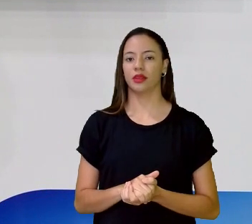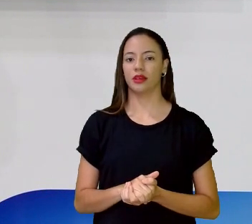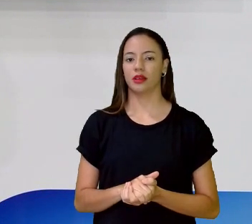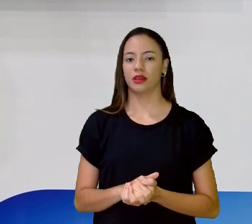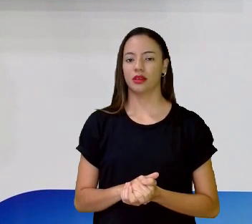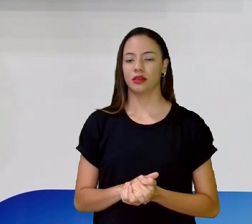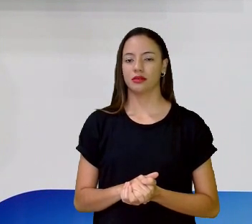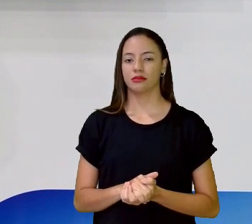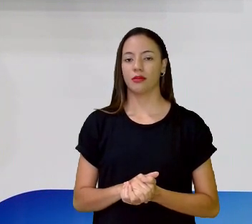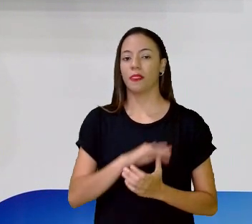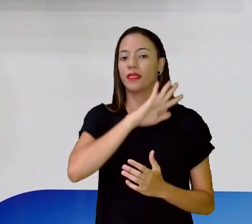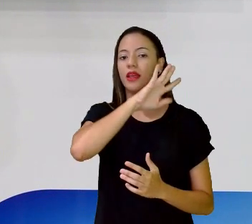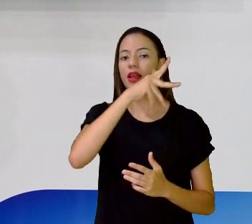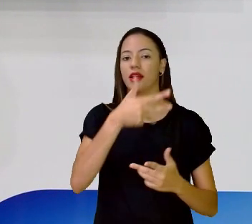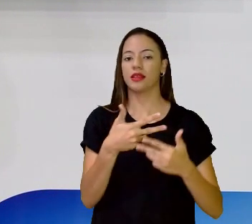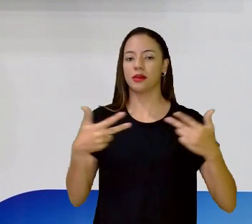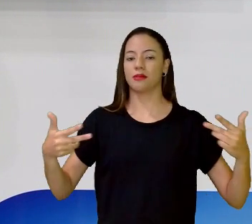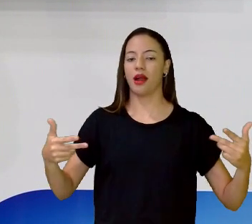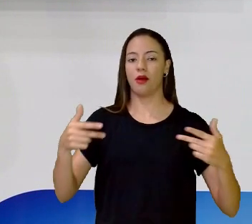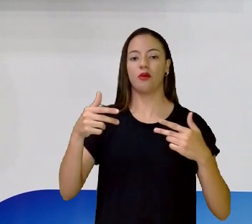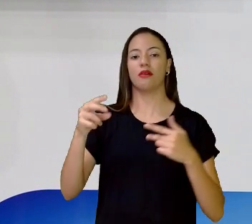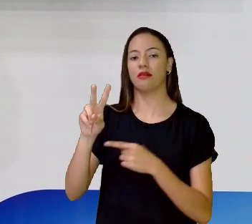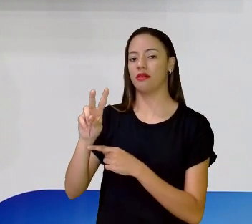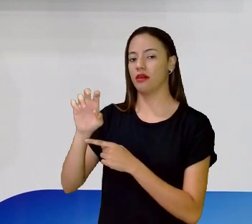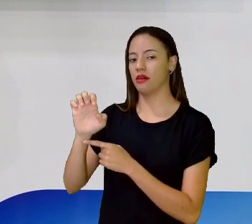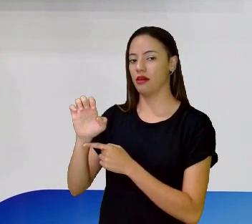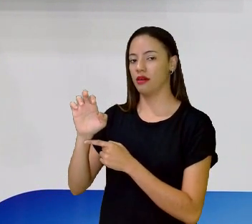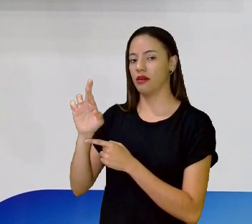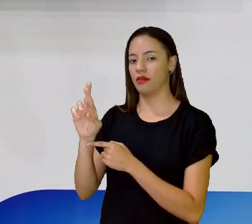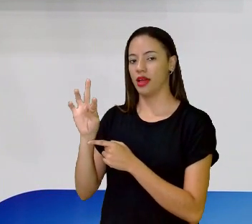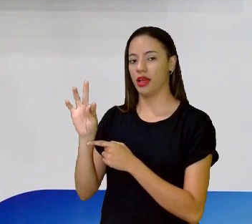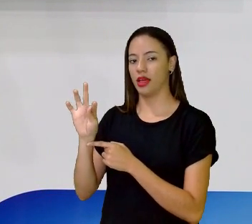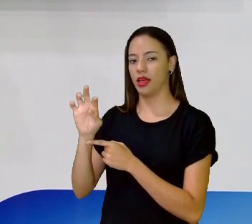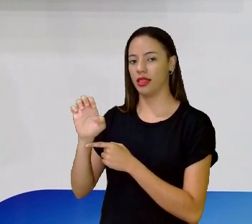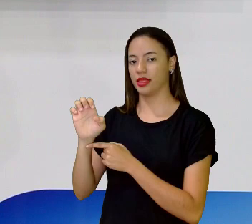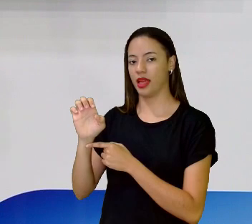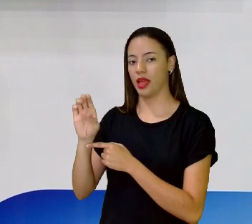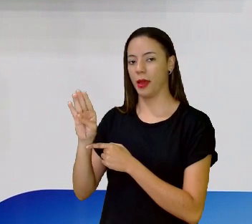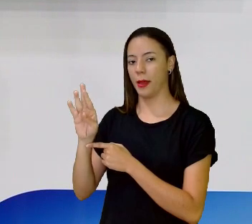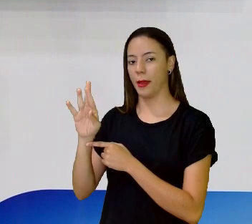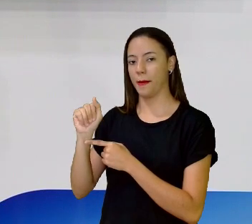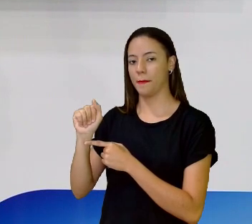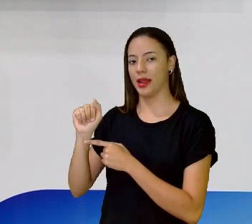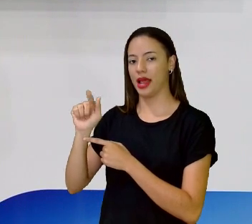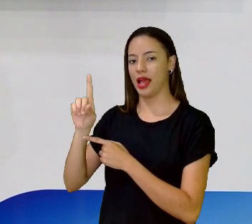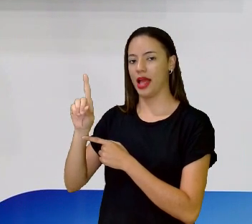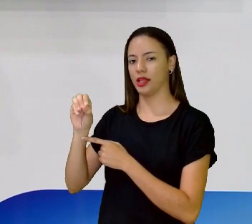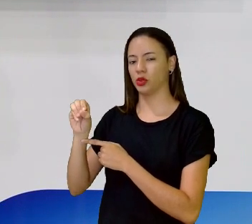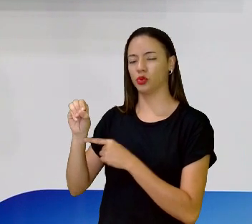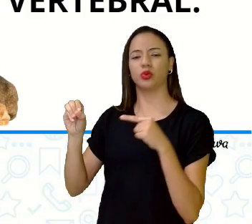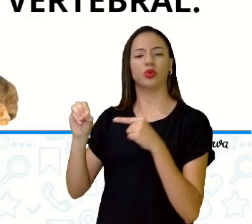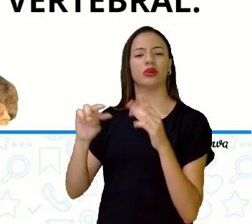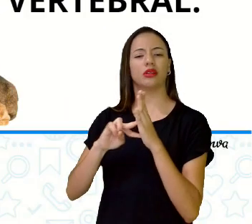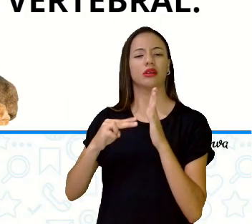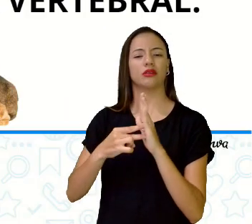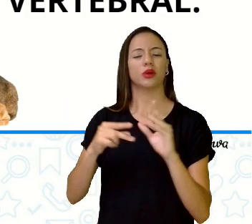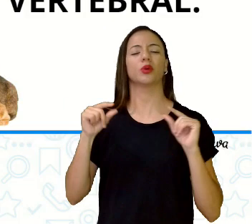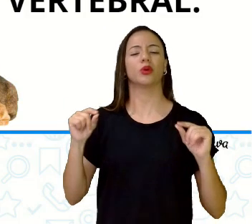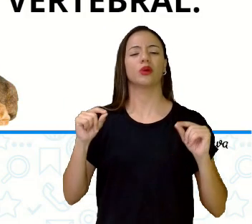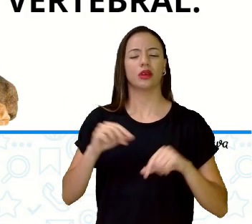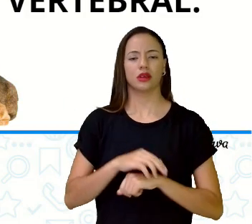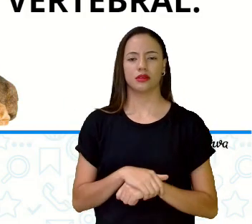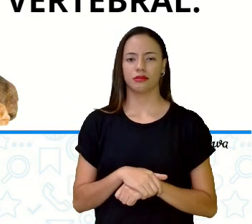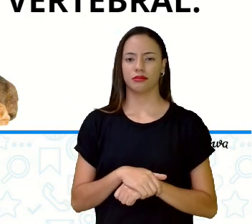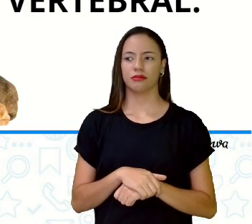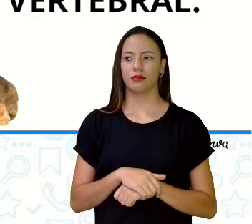animais vertebrados, tá? Então, o que são animais vertebrados? São aqueles que se destacam